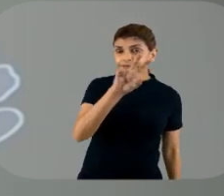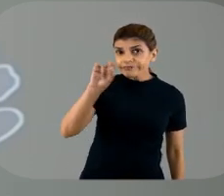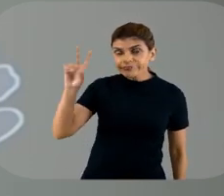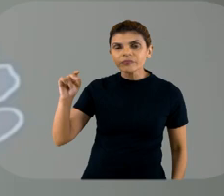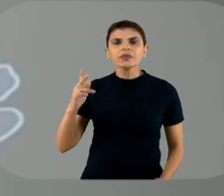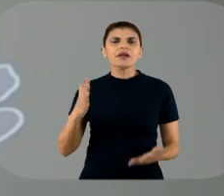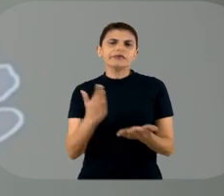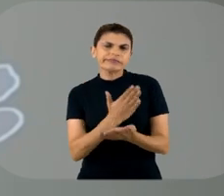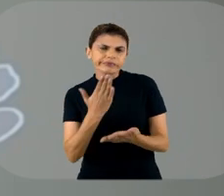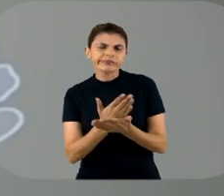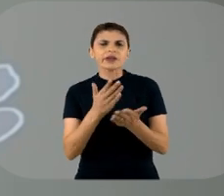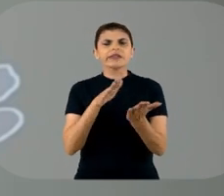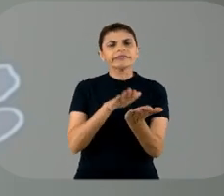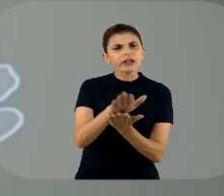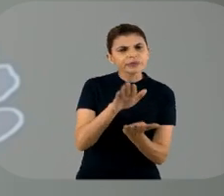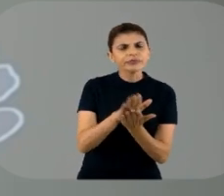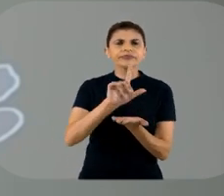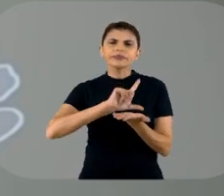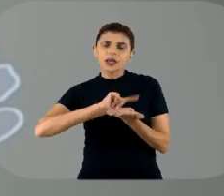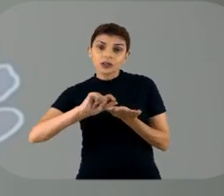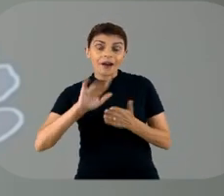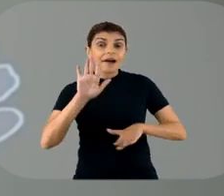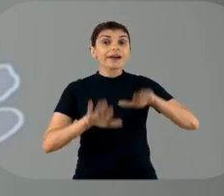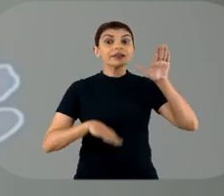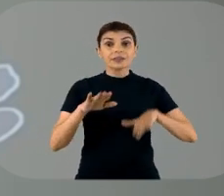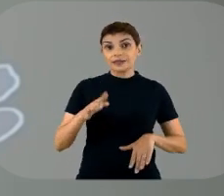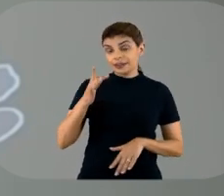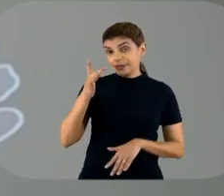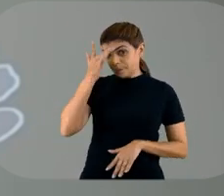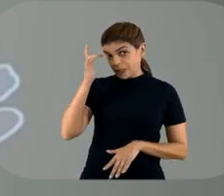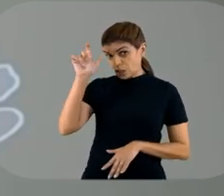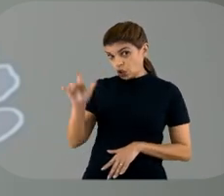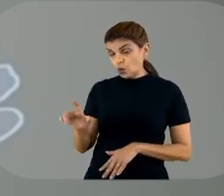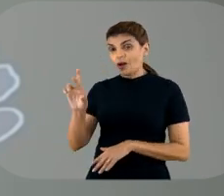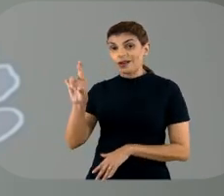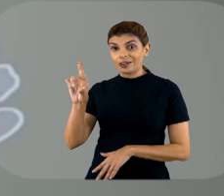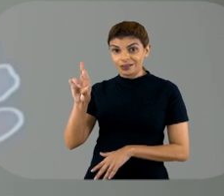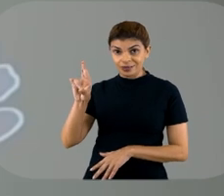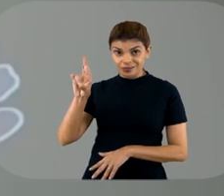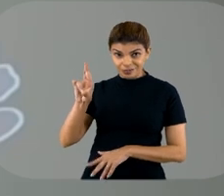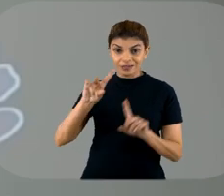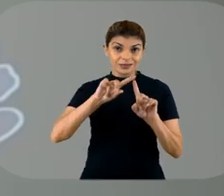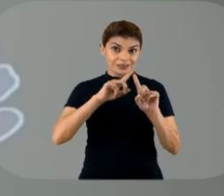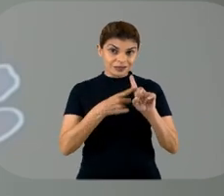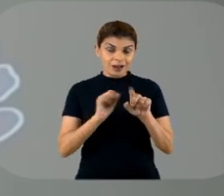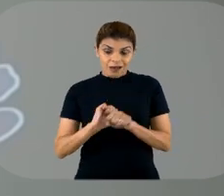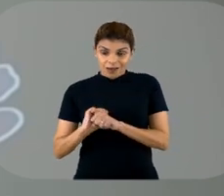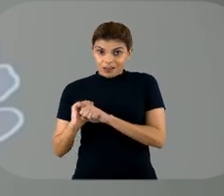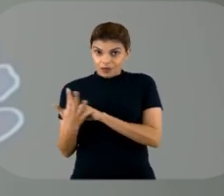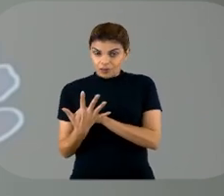na literatura é que, às vezes, as gestantes que são apometidas por Covid-19